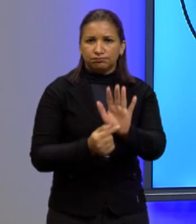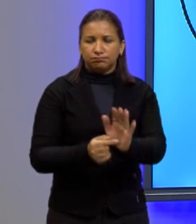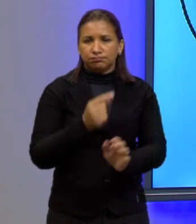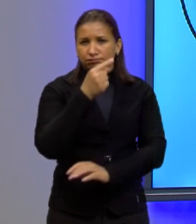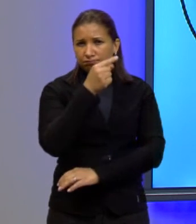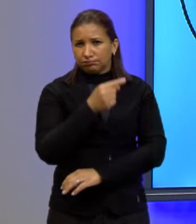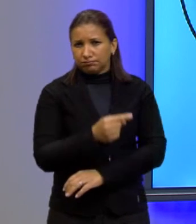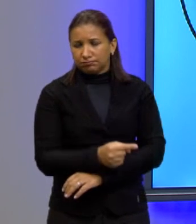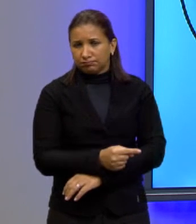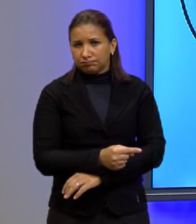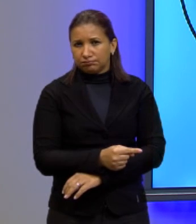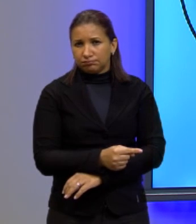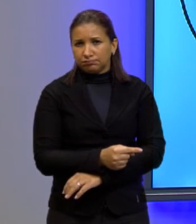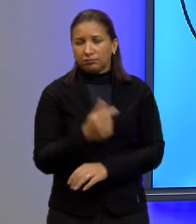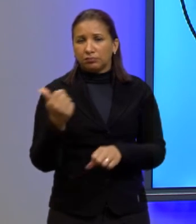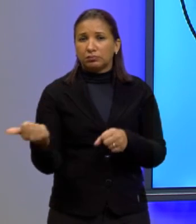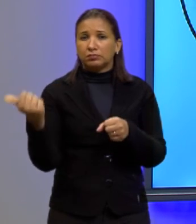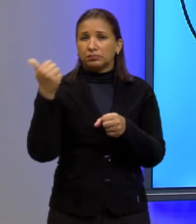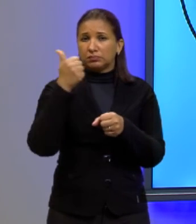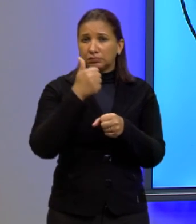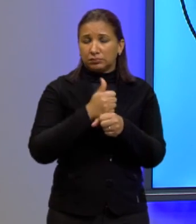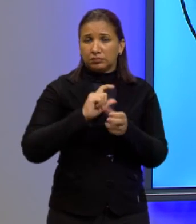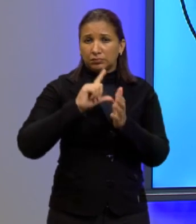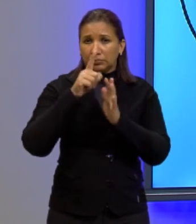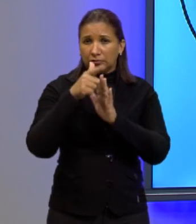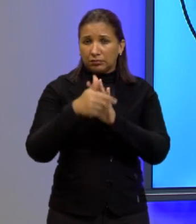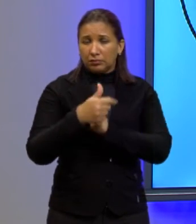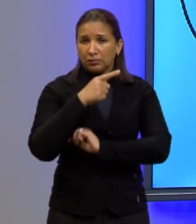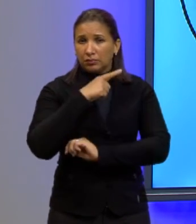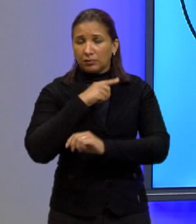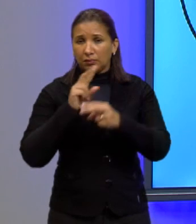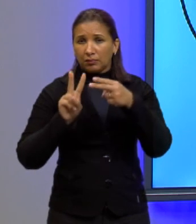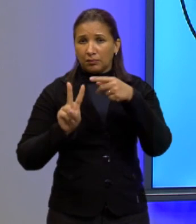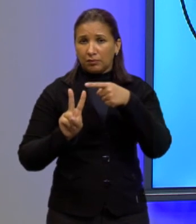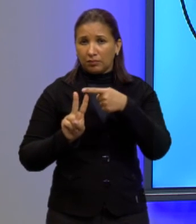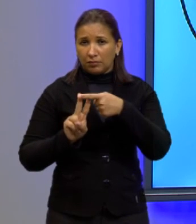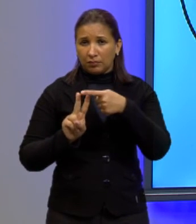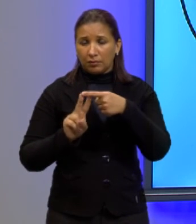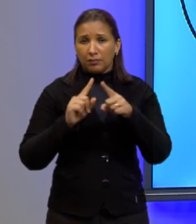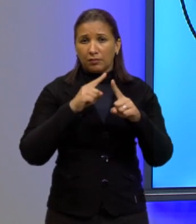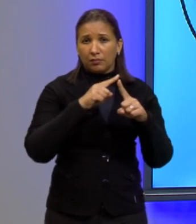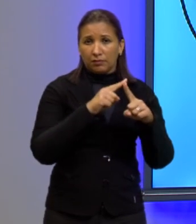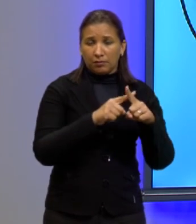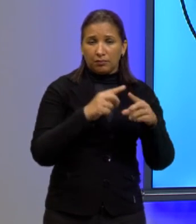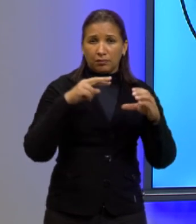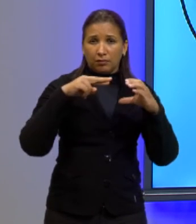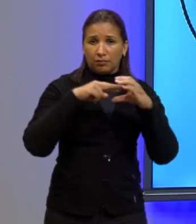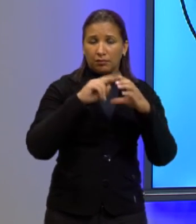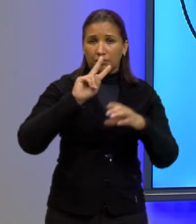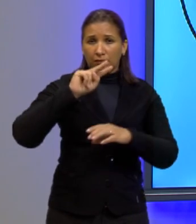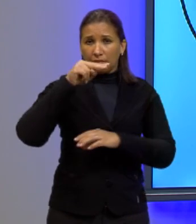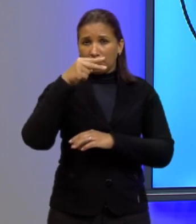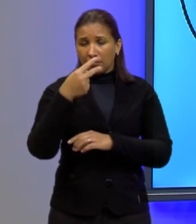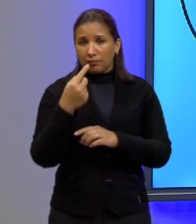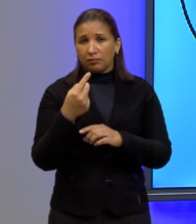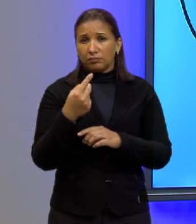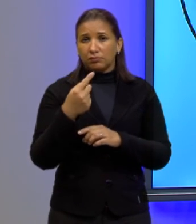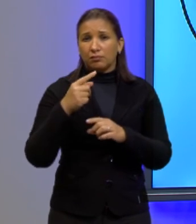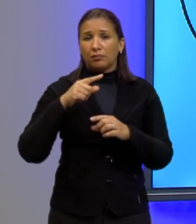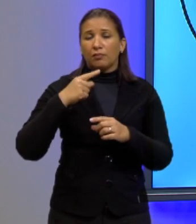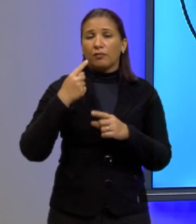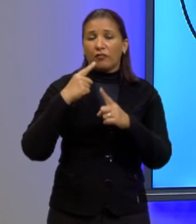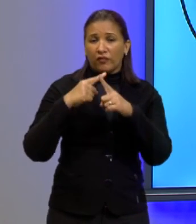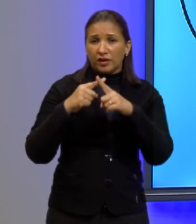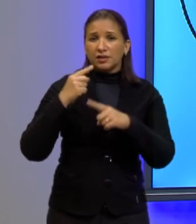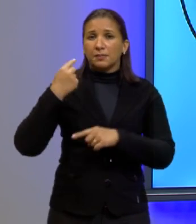logo substituindo depois eu tenho um pi vezes o raio ao quadrado vezes mil